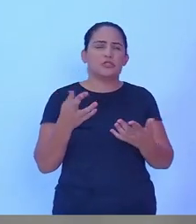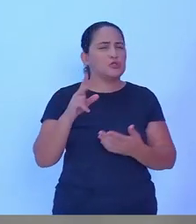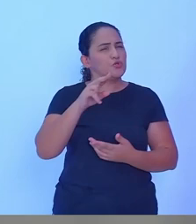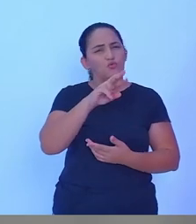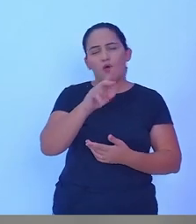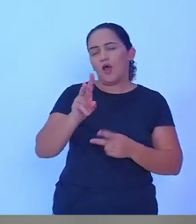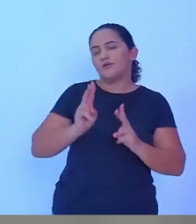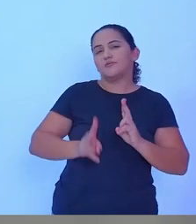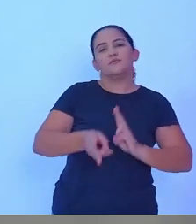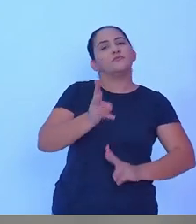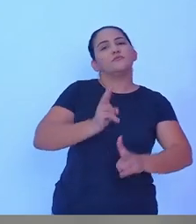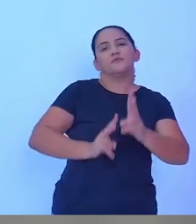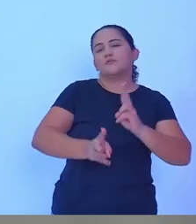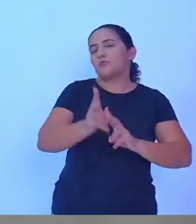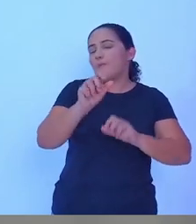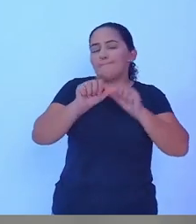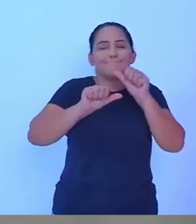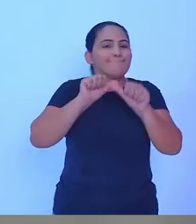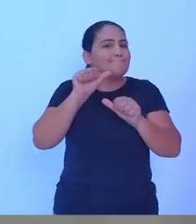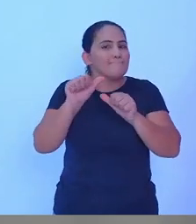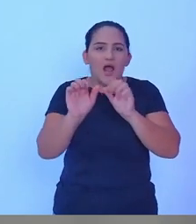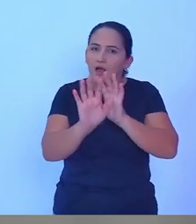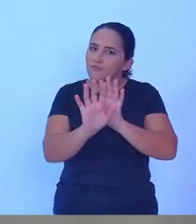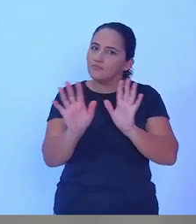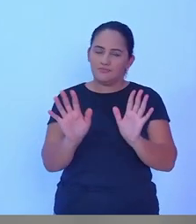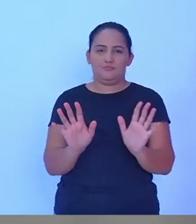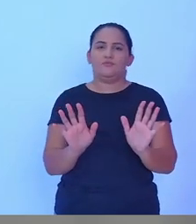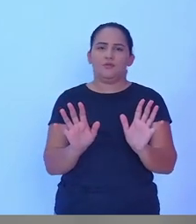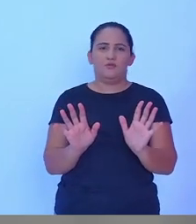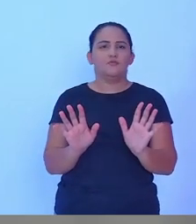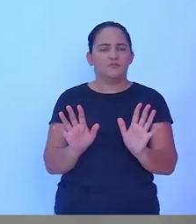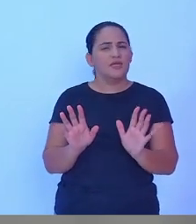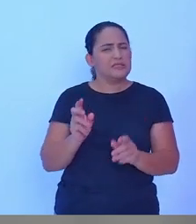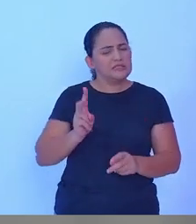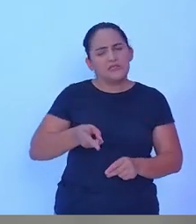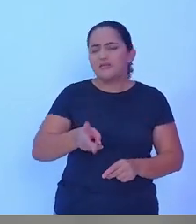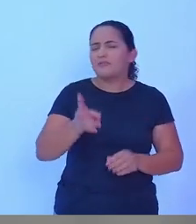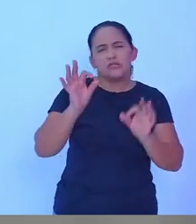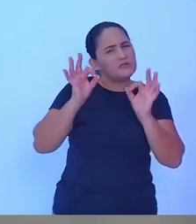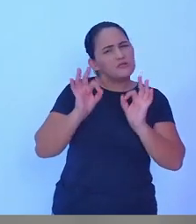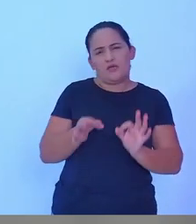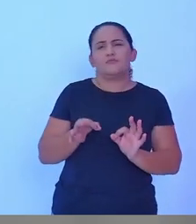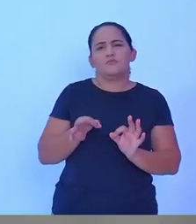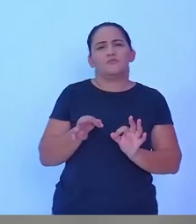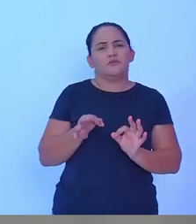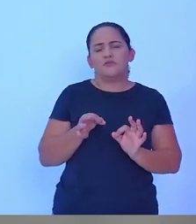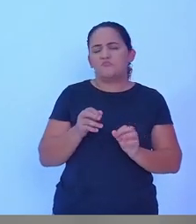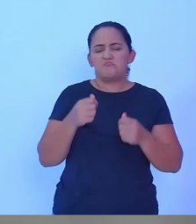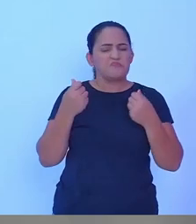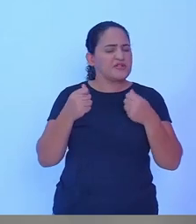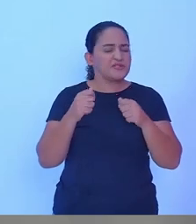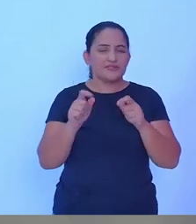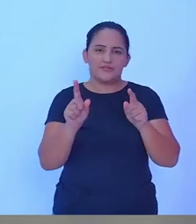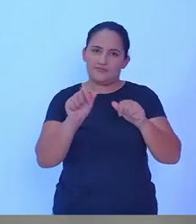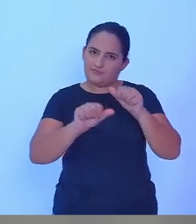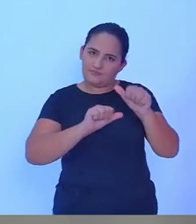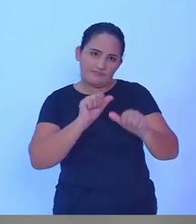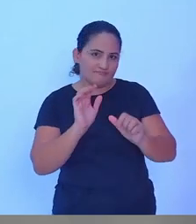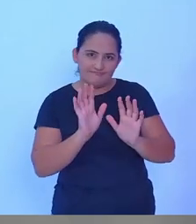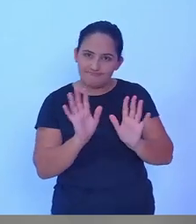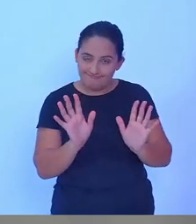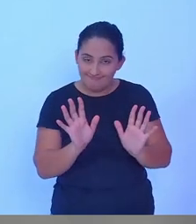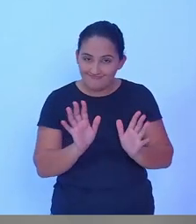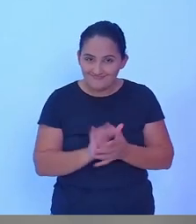regras. Nunca foram dadas, nada, porque, coisa que dá certo, não há necessidade de trabalhar, de mudar elas. O outro